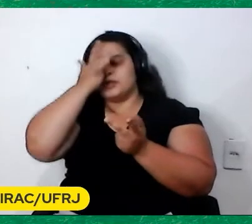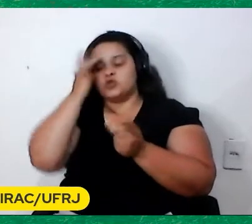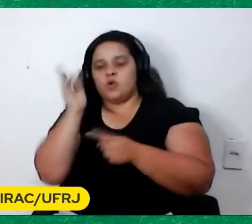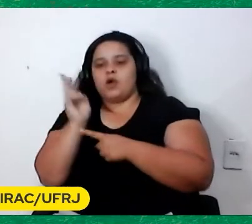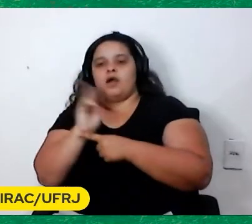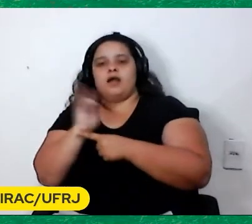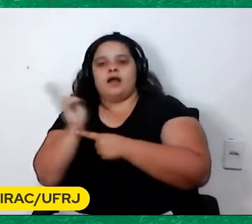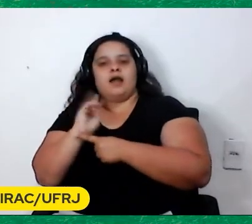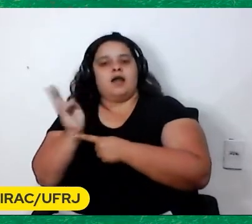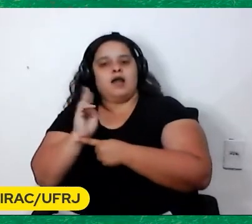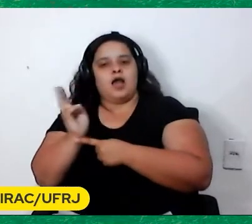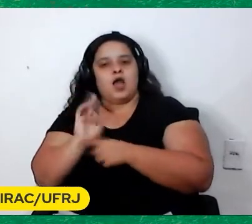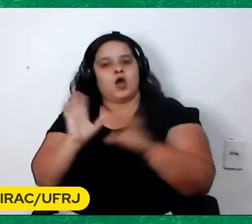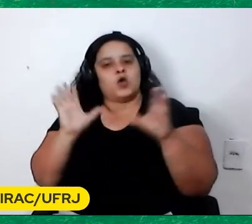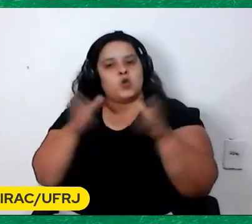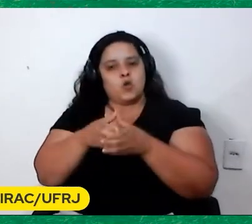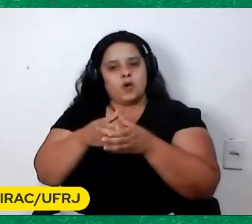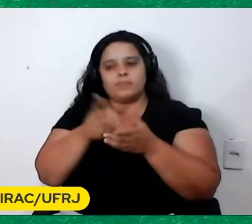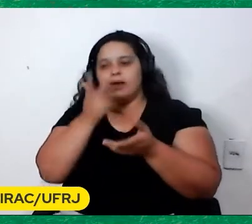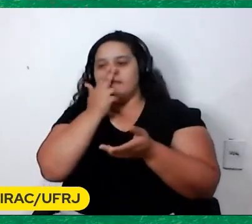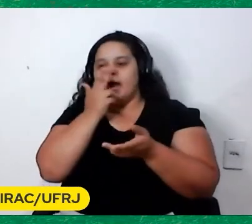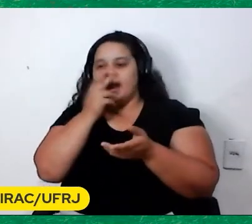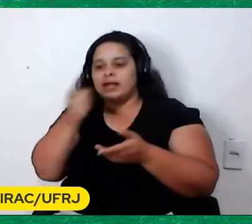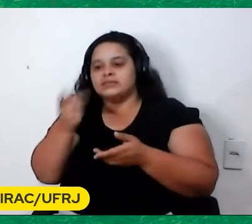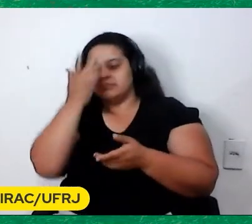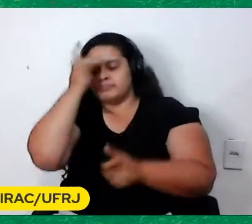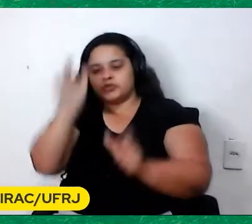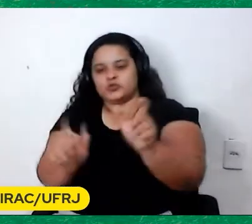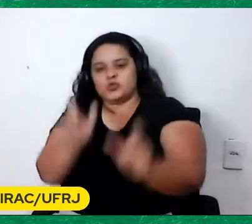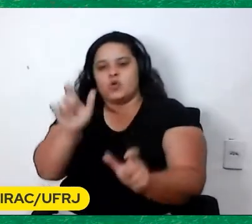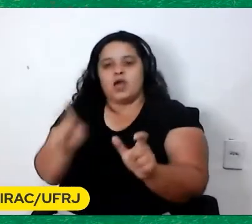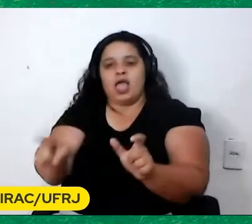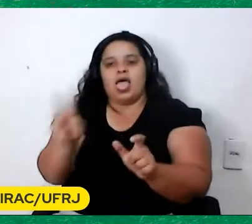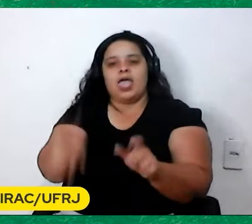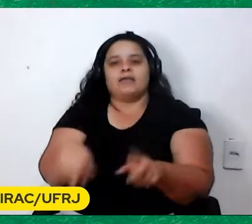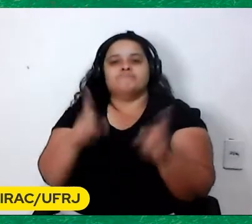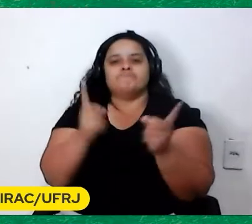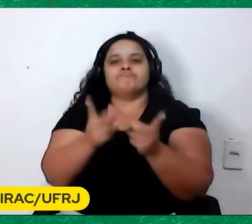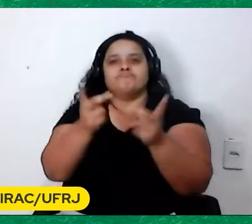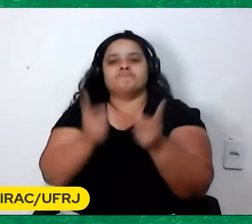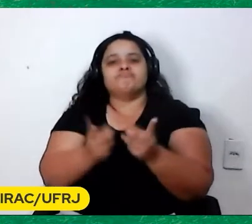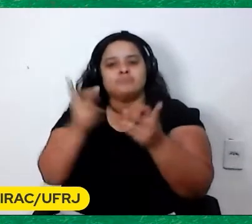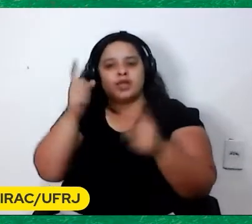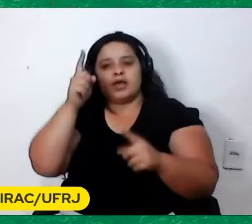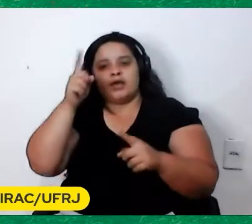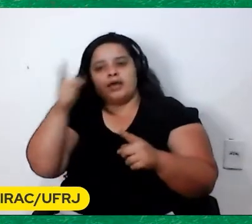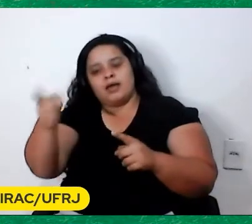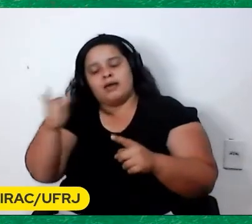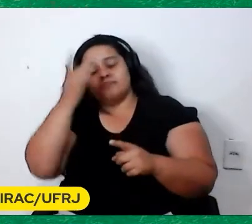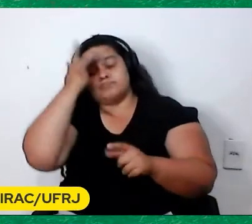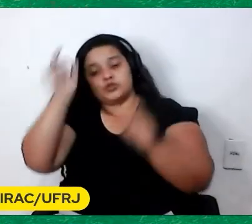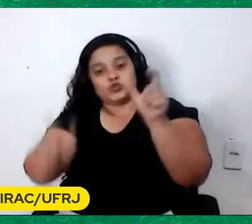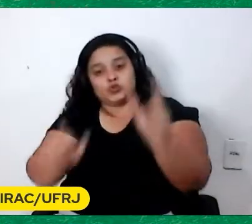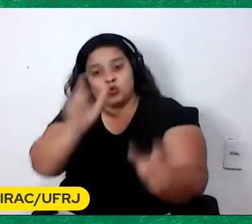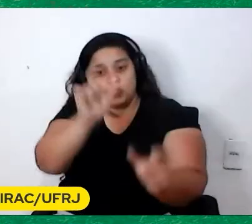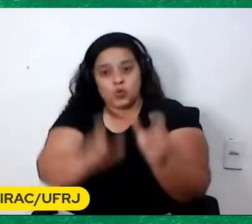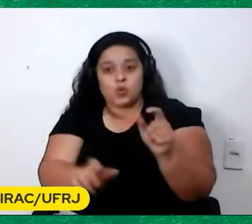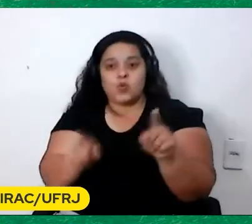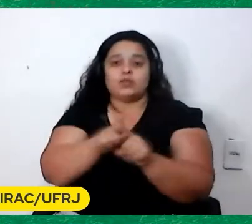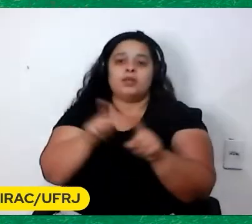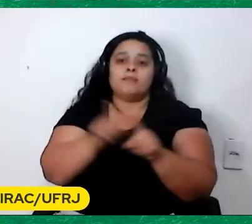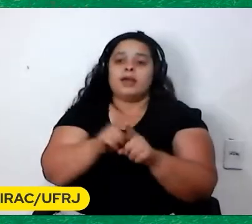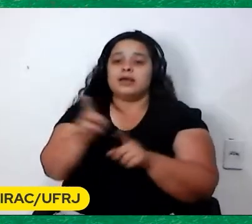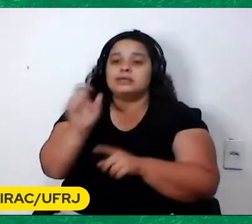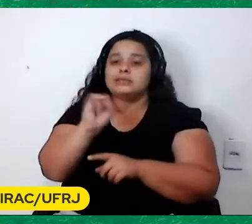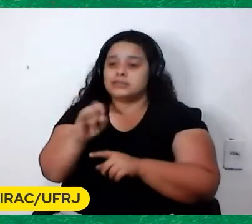jogador como uma espécie de mercadoria E a escravização do jogador O problema das contusões